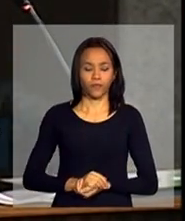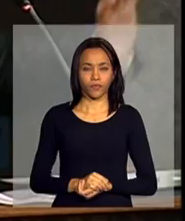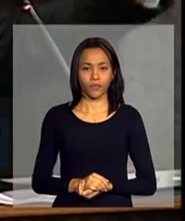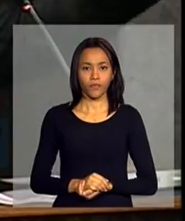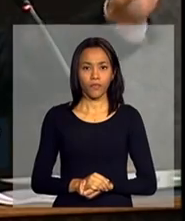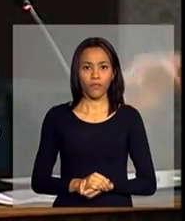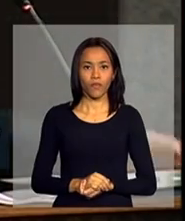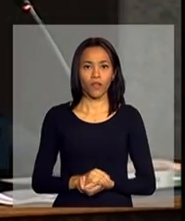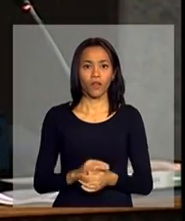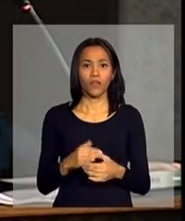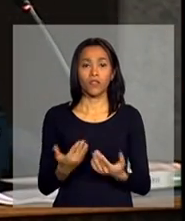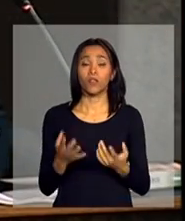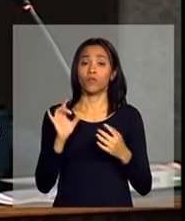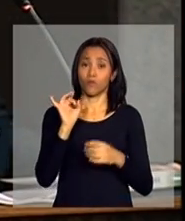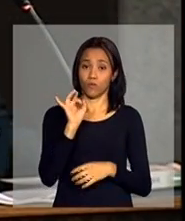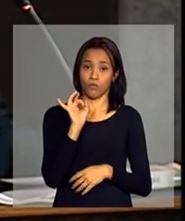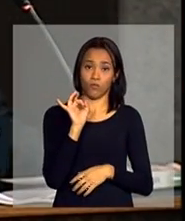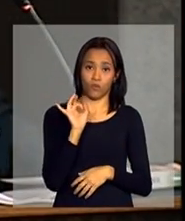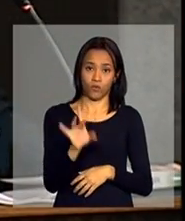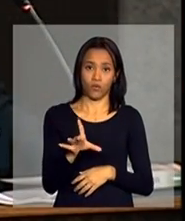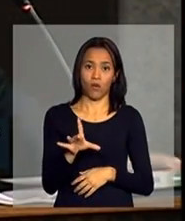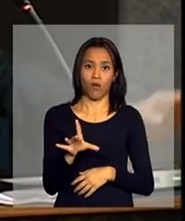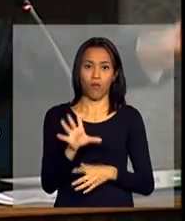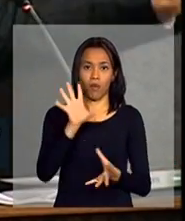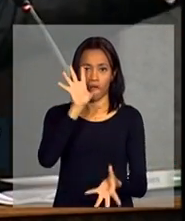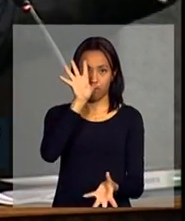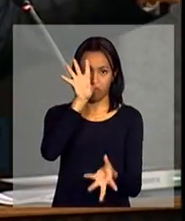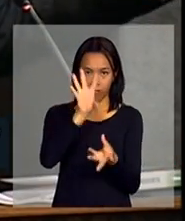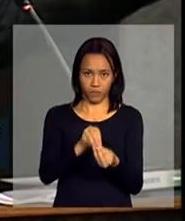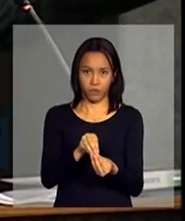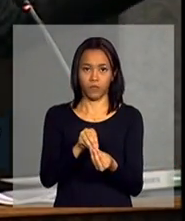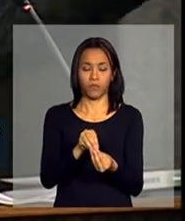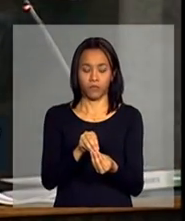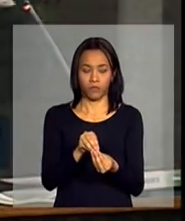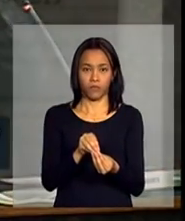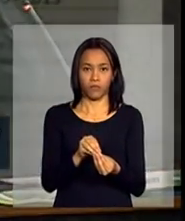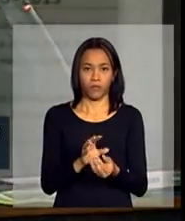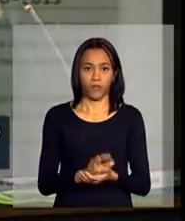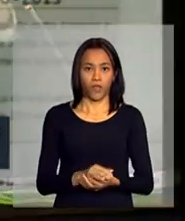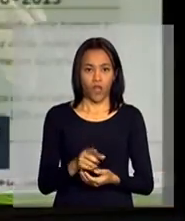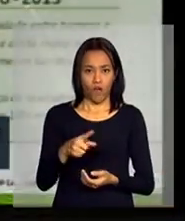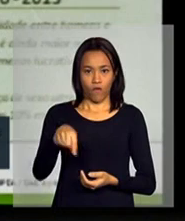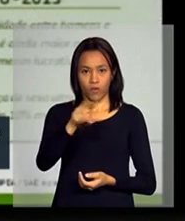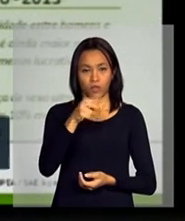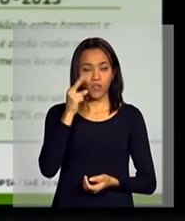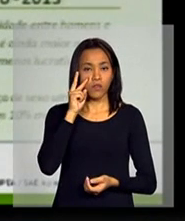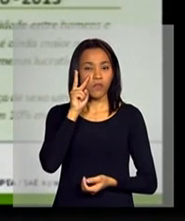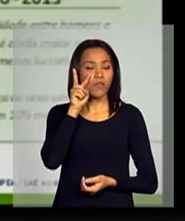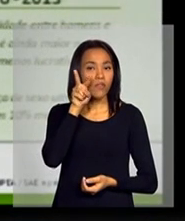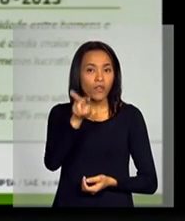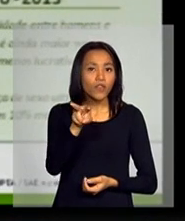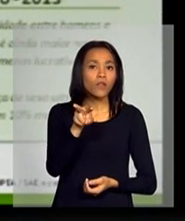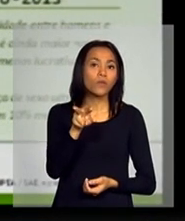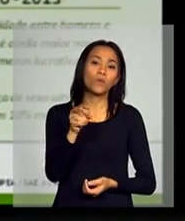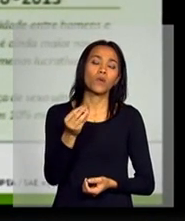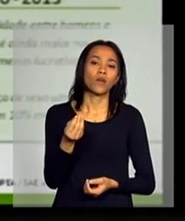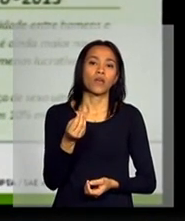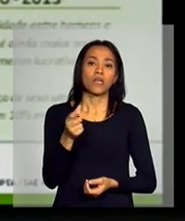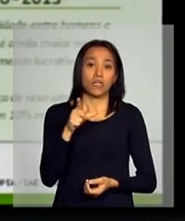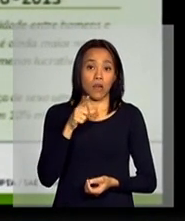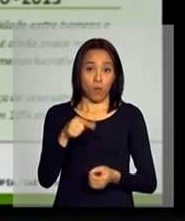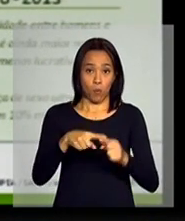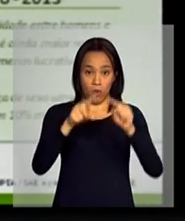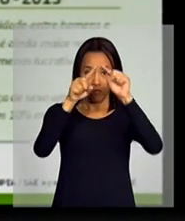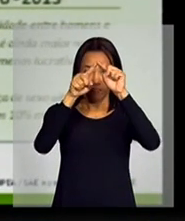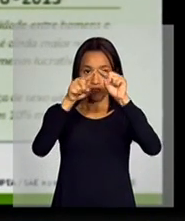Então, só para terminar, olhando um pouco a regressão quantílica, quer dizer, na base da